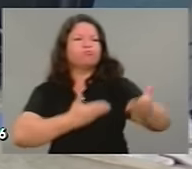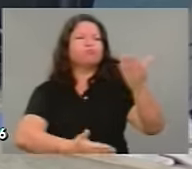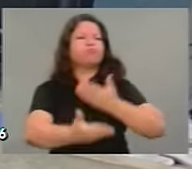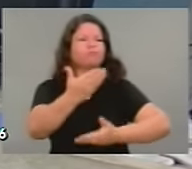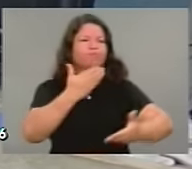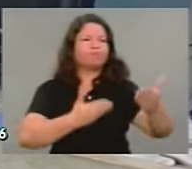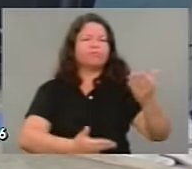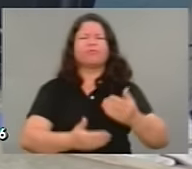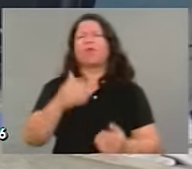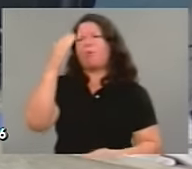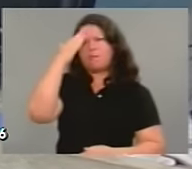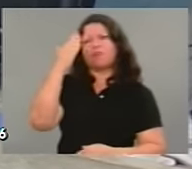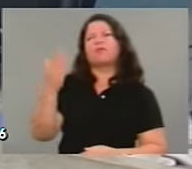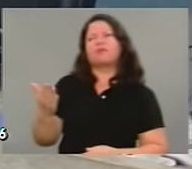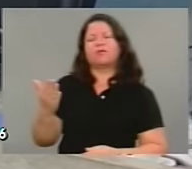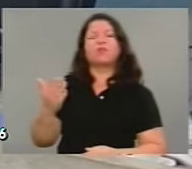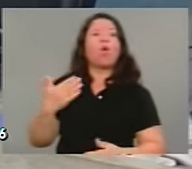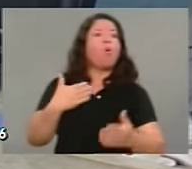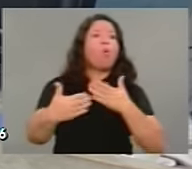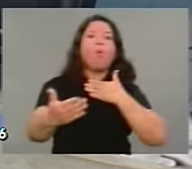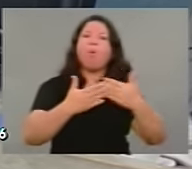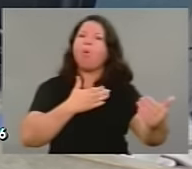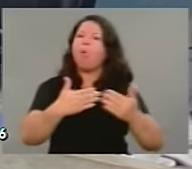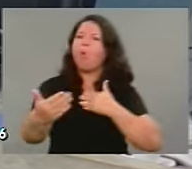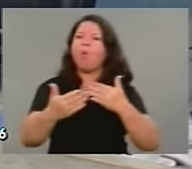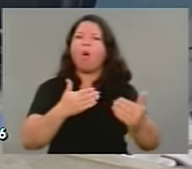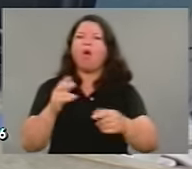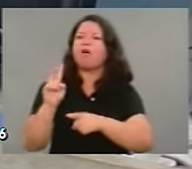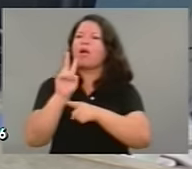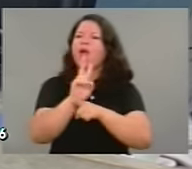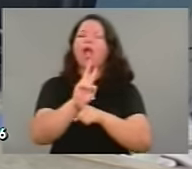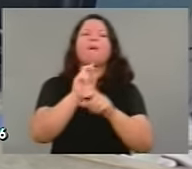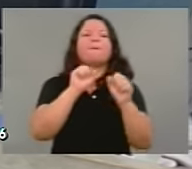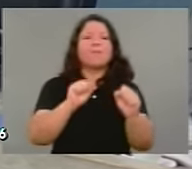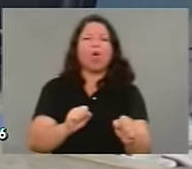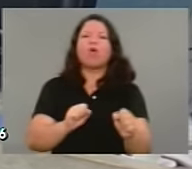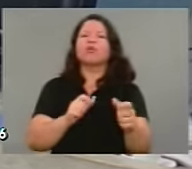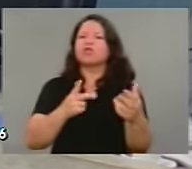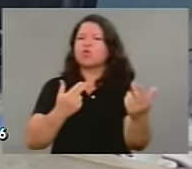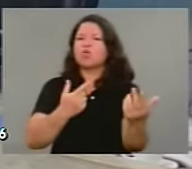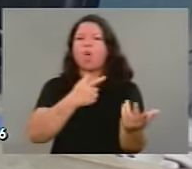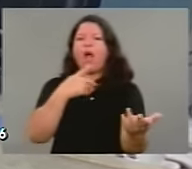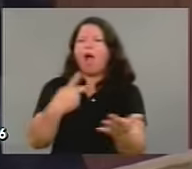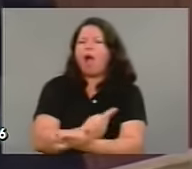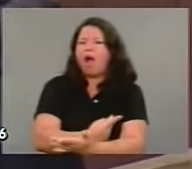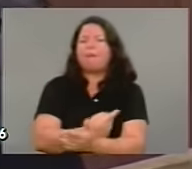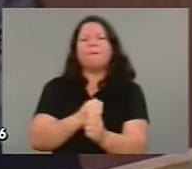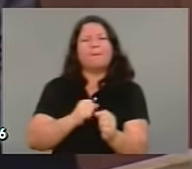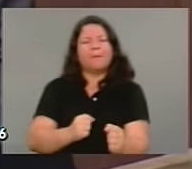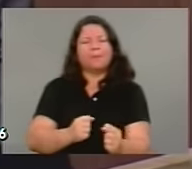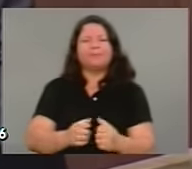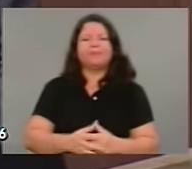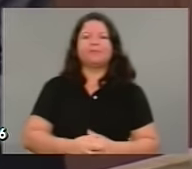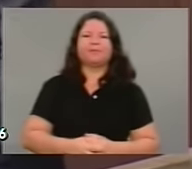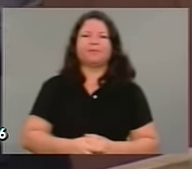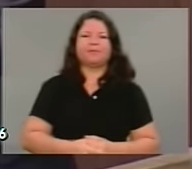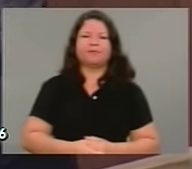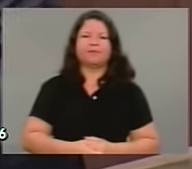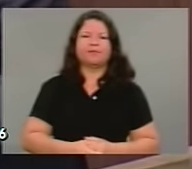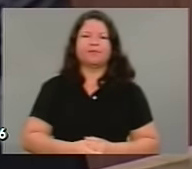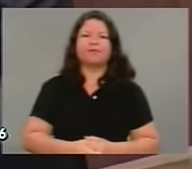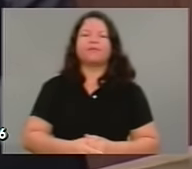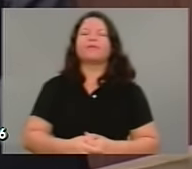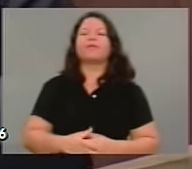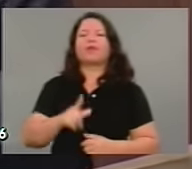um de nós poderíamos estar sofrendo esse ataque que Vossa Excelência sofre nesse momento. Obrigado, deputado Carlos Matos, deputado Leonardo Pinheiro, na